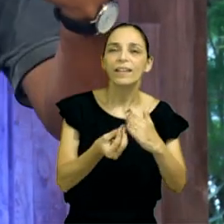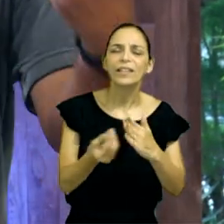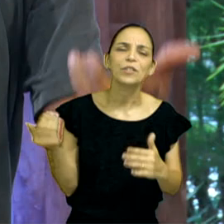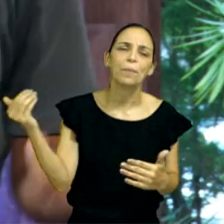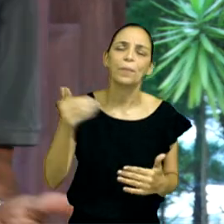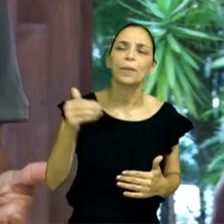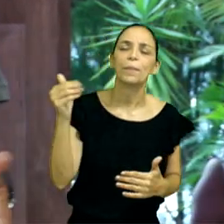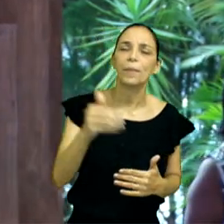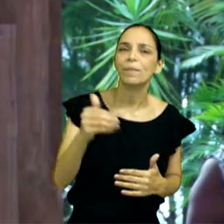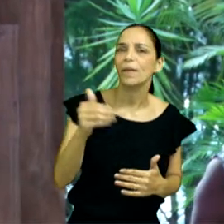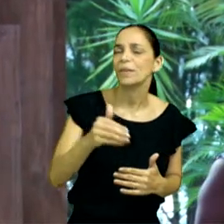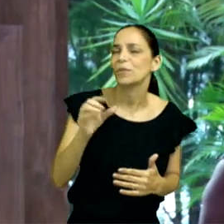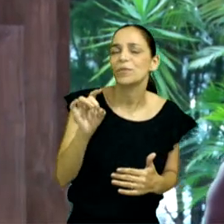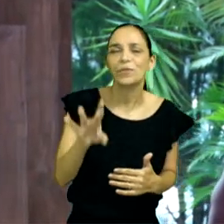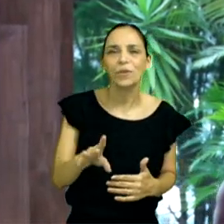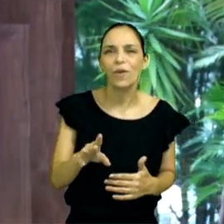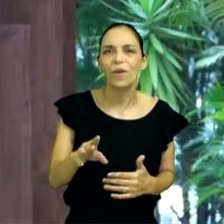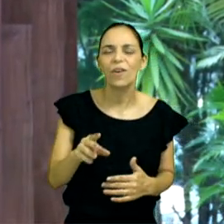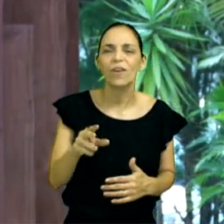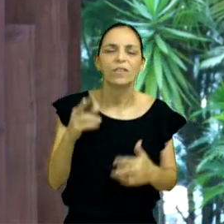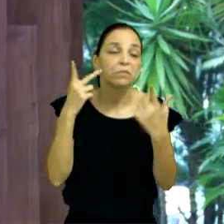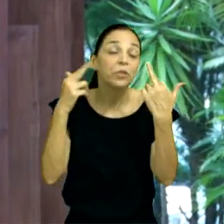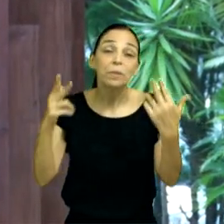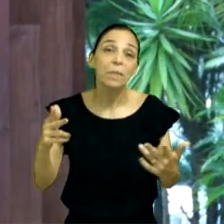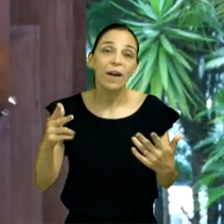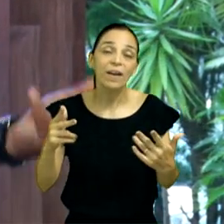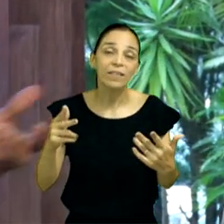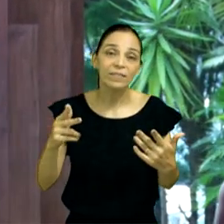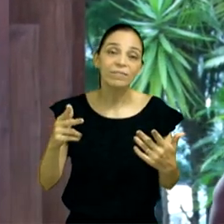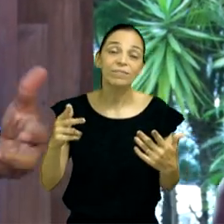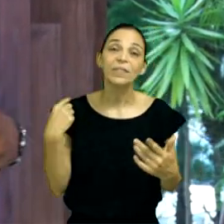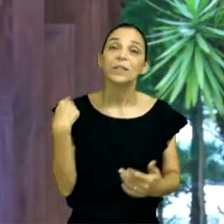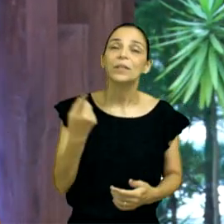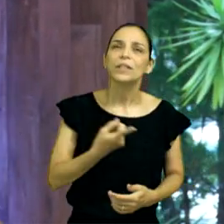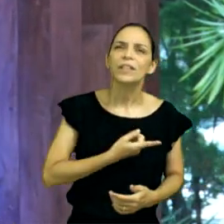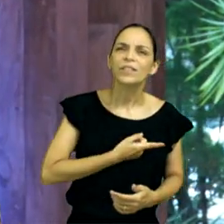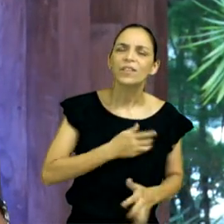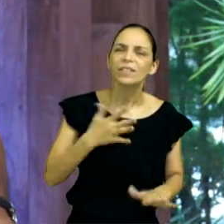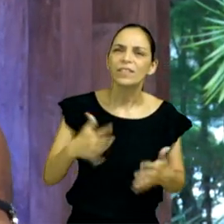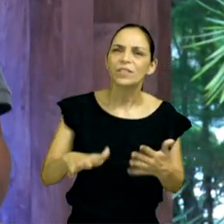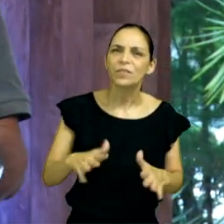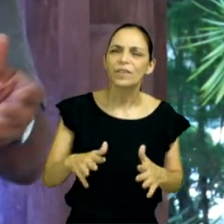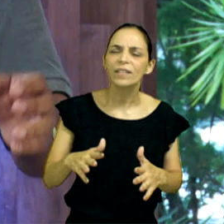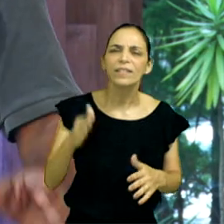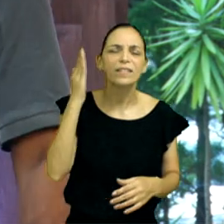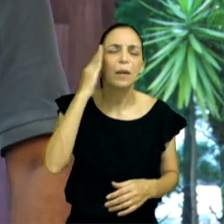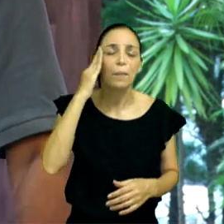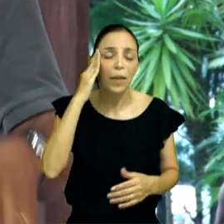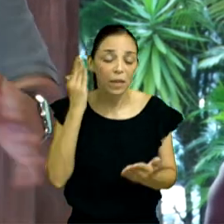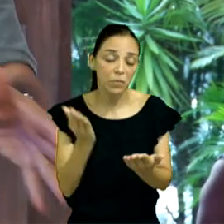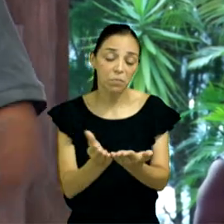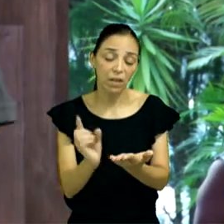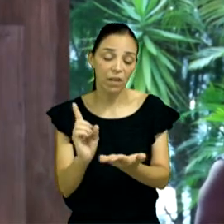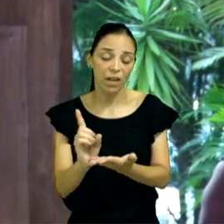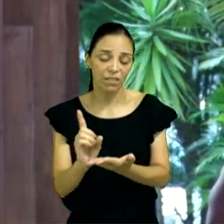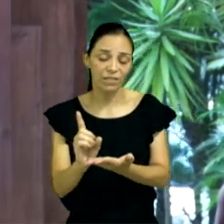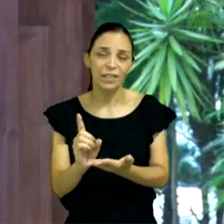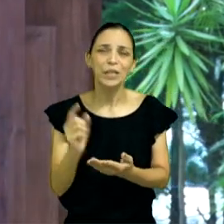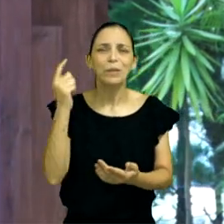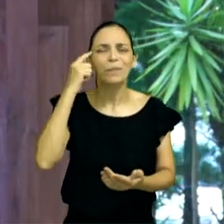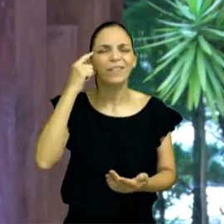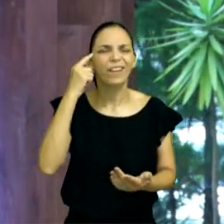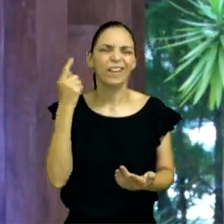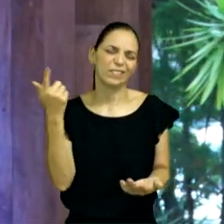nos acostumamos tanto em ouvir falar de Deus que a gente começa a avaliar os cultos, não é? De novo essa mensagem, de novo essa passagem.